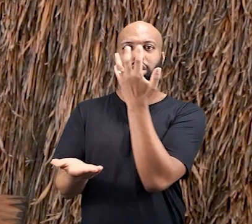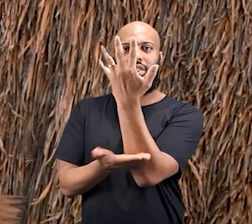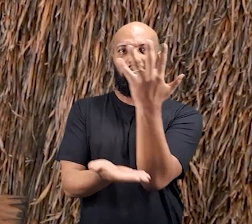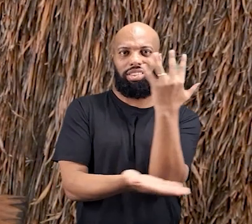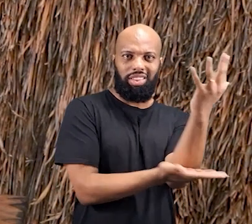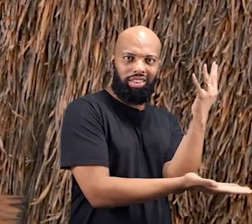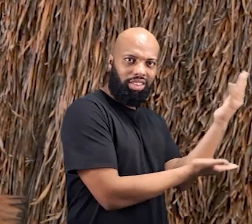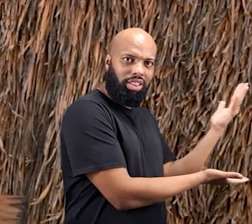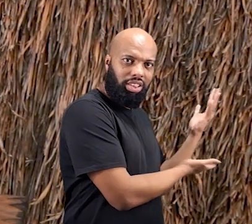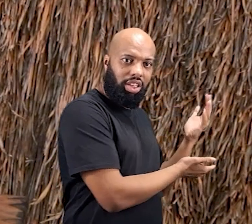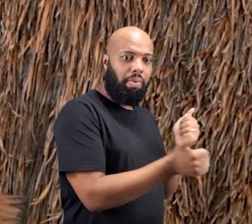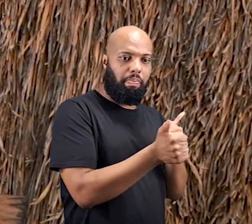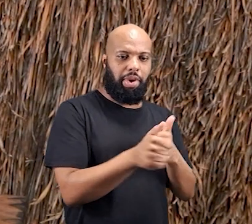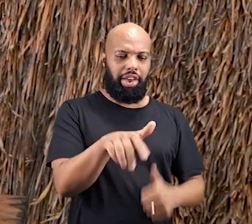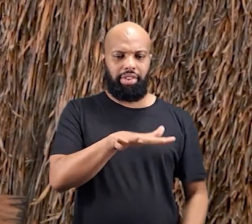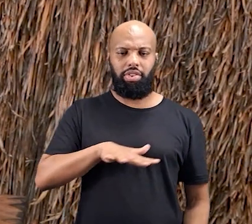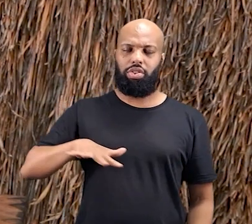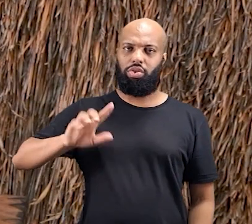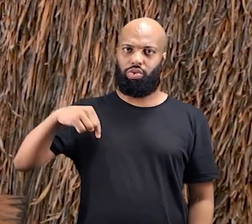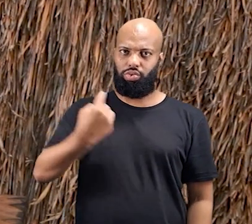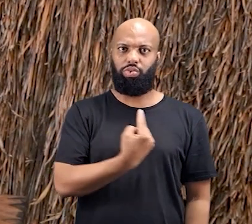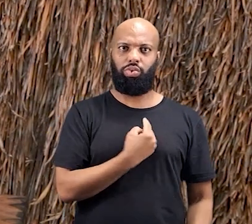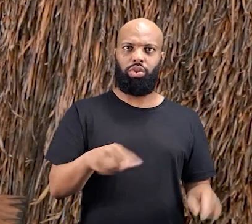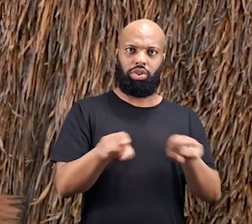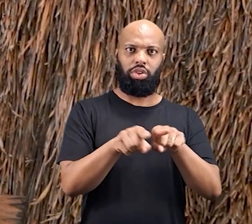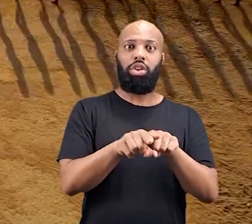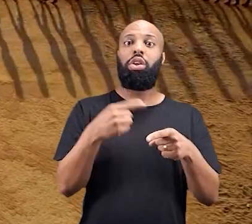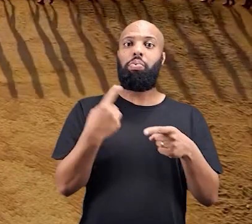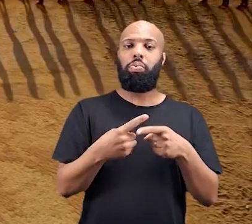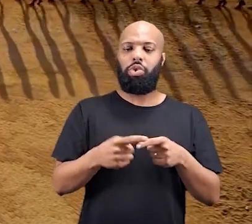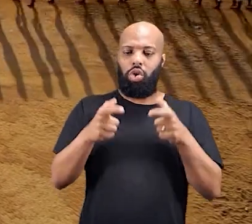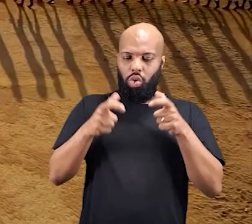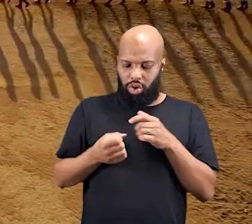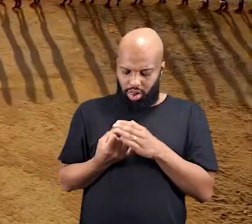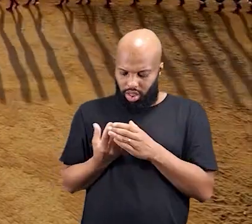fica fora do território.